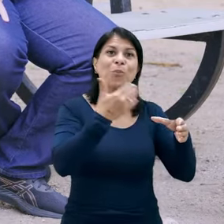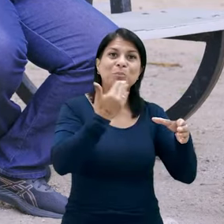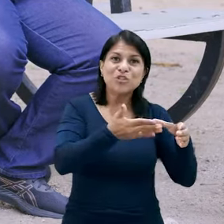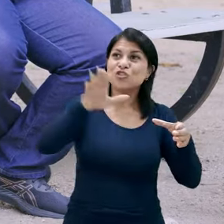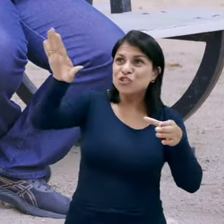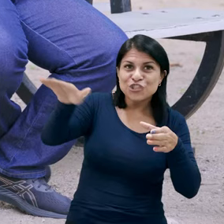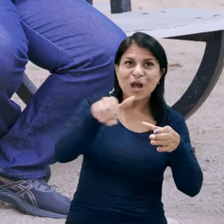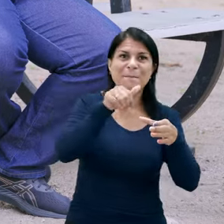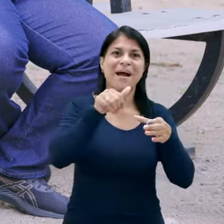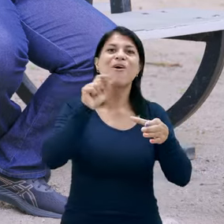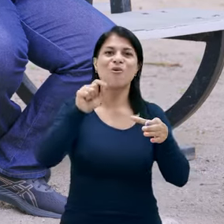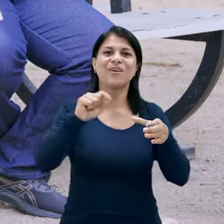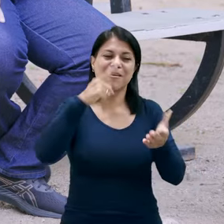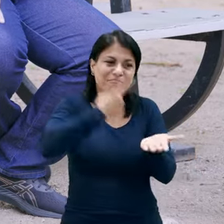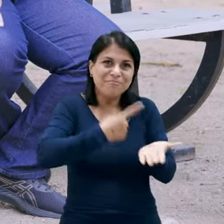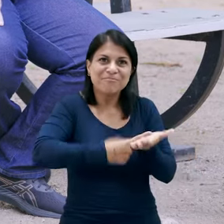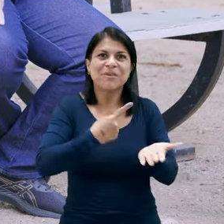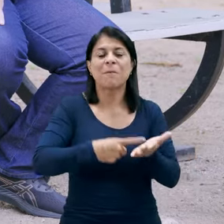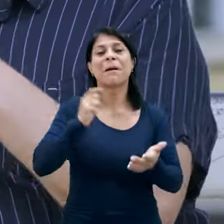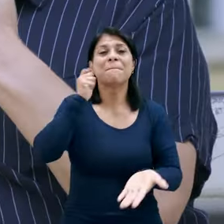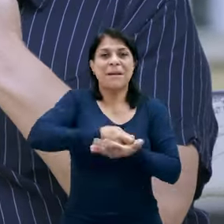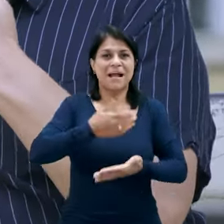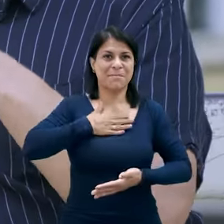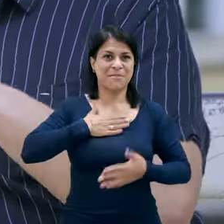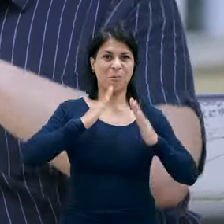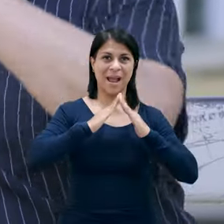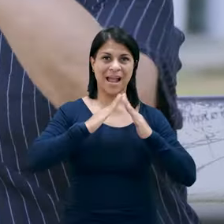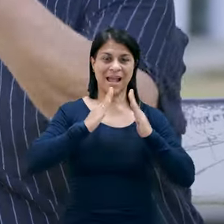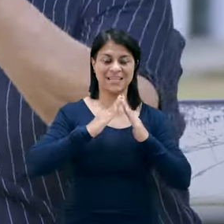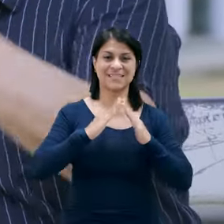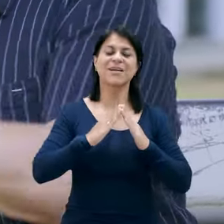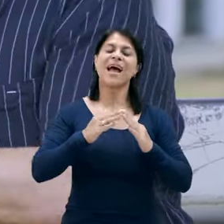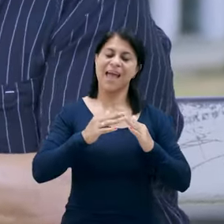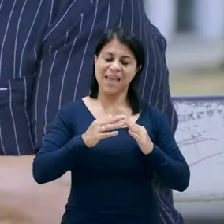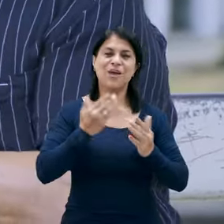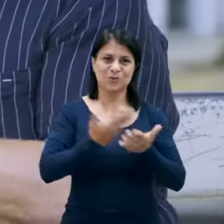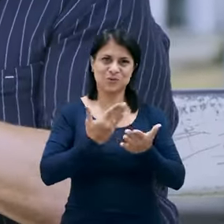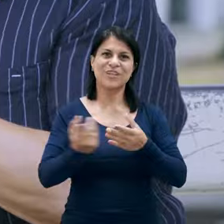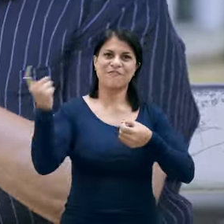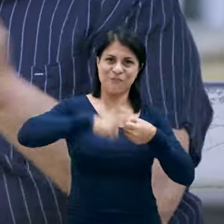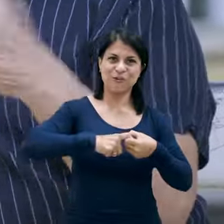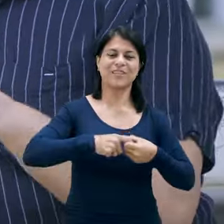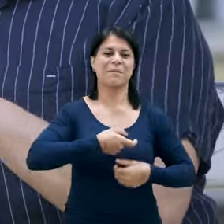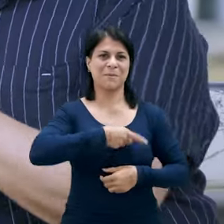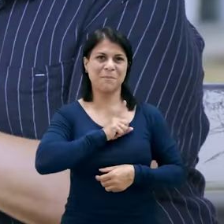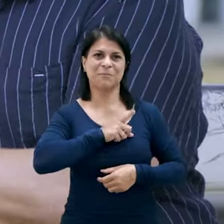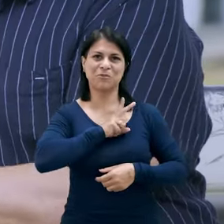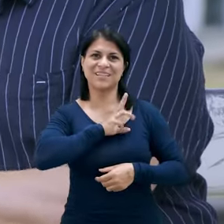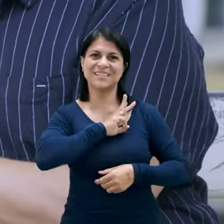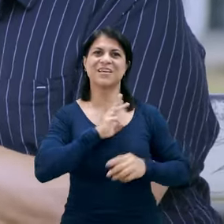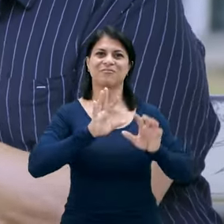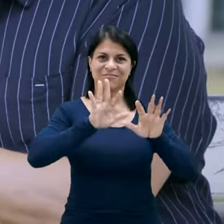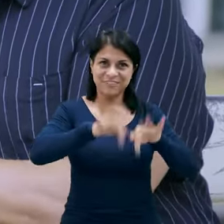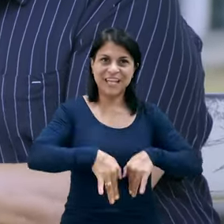um jeitinho de pagar uma república para mim. Terminei o segundo ano, depois o terceiro. Fui trabalhar e estou eu aqui